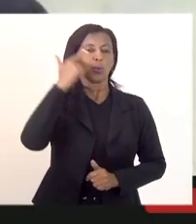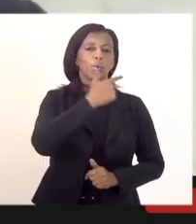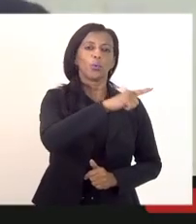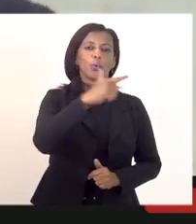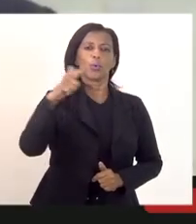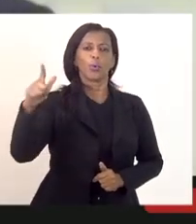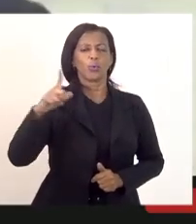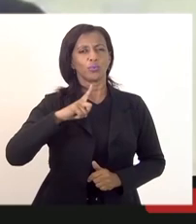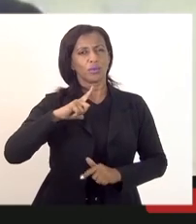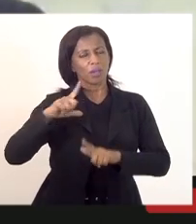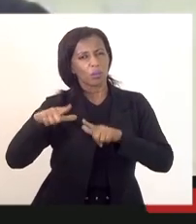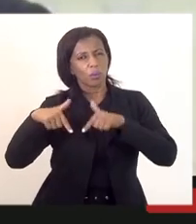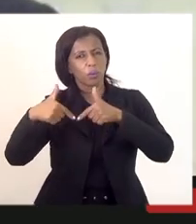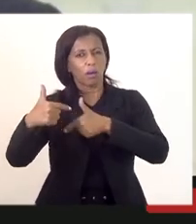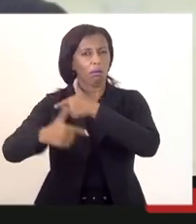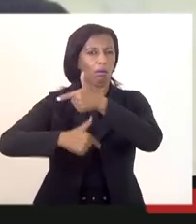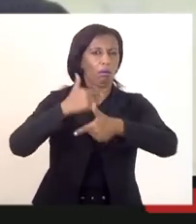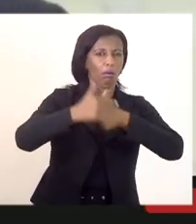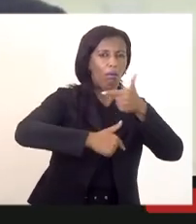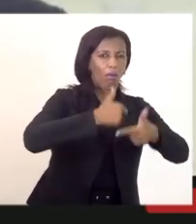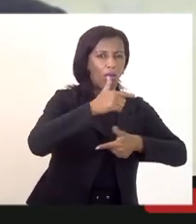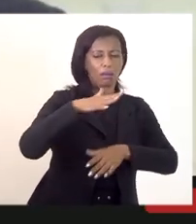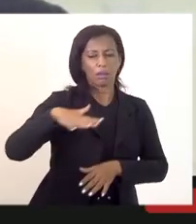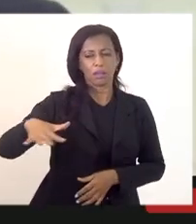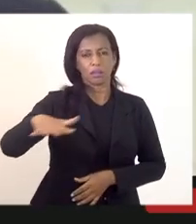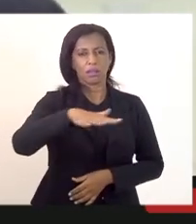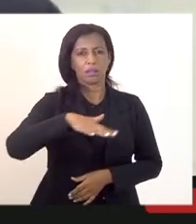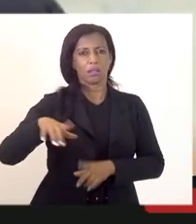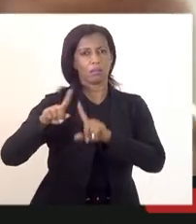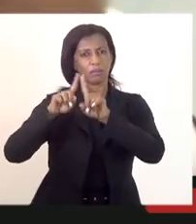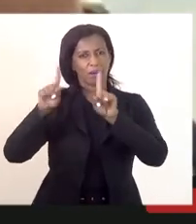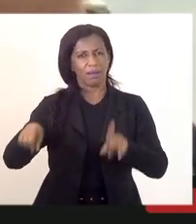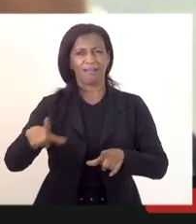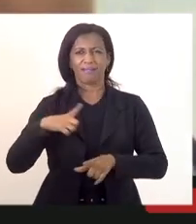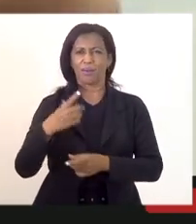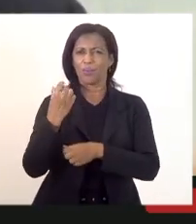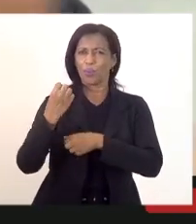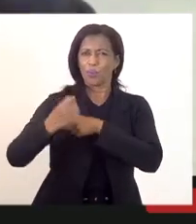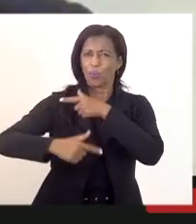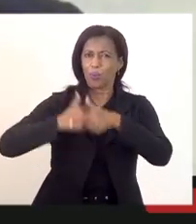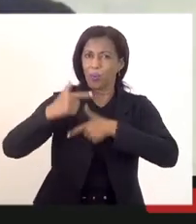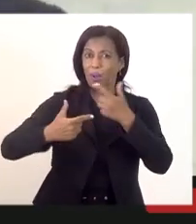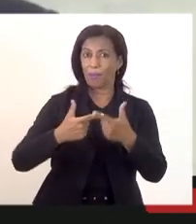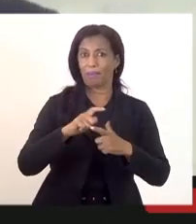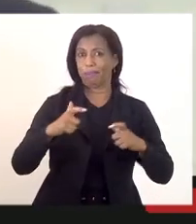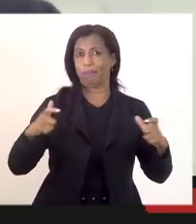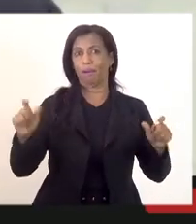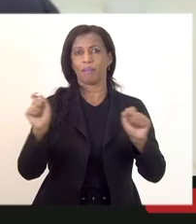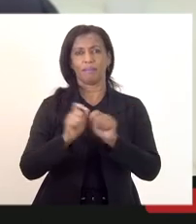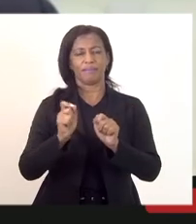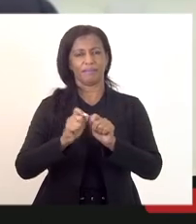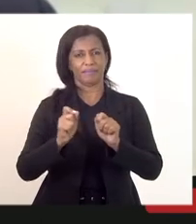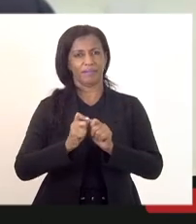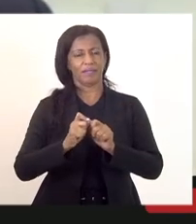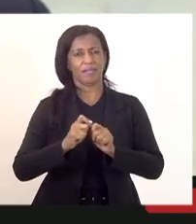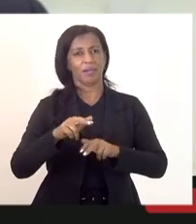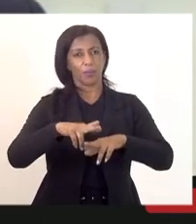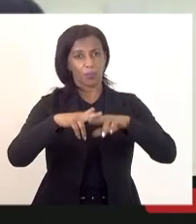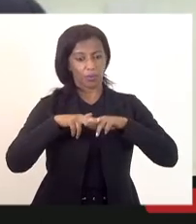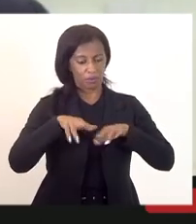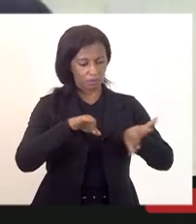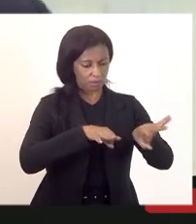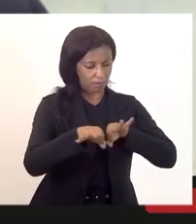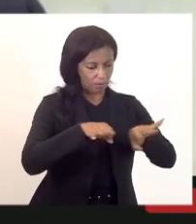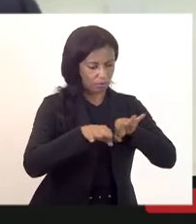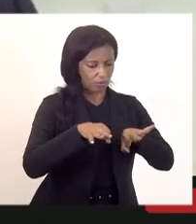que tanto tem atuado aí nessa seara dos concursos públicos e ainda há muito que se fazer por isso que nesse plano de trabalho a gente está fazendo audiências